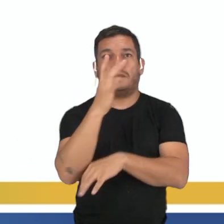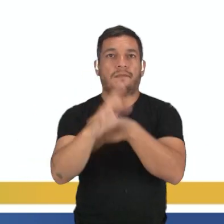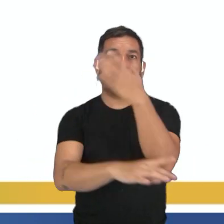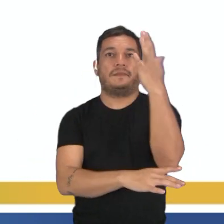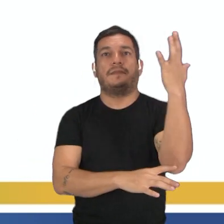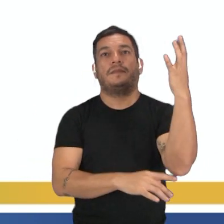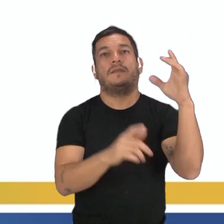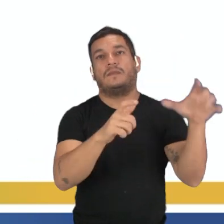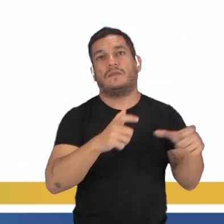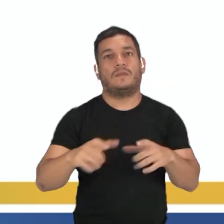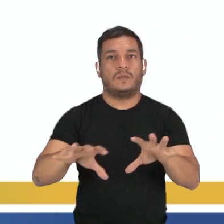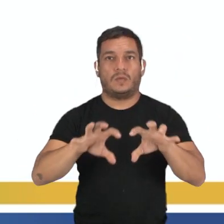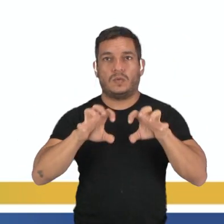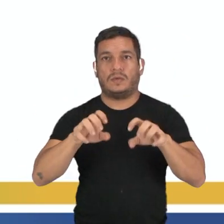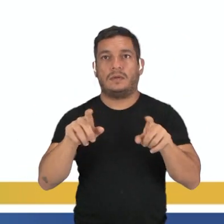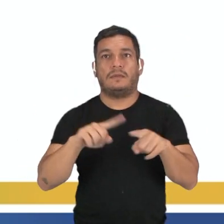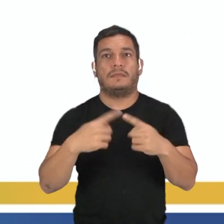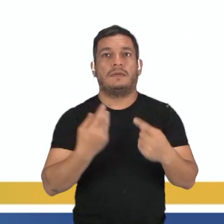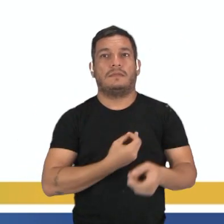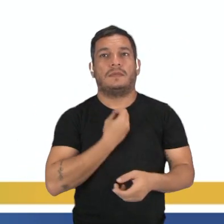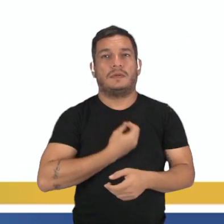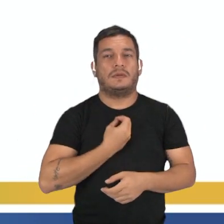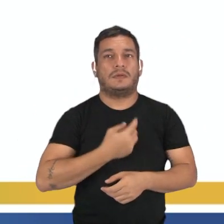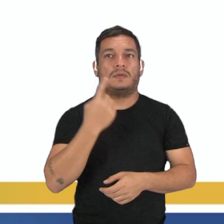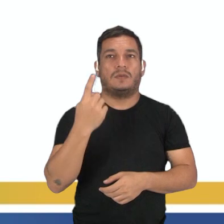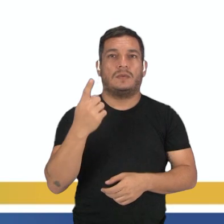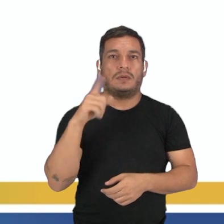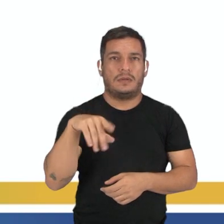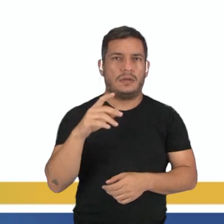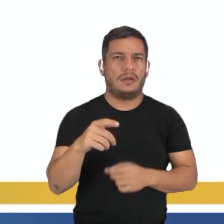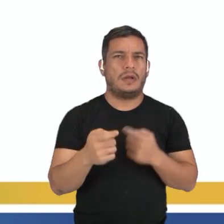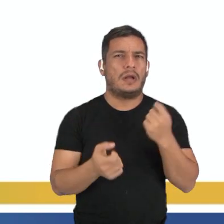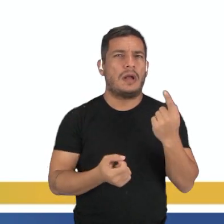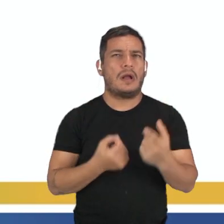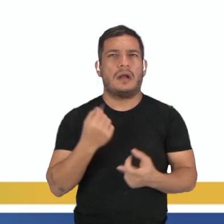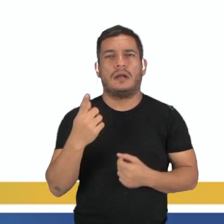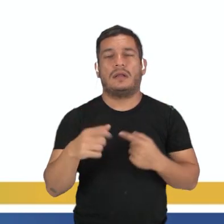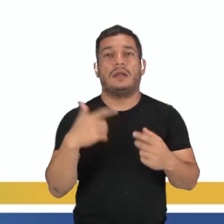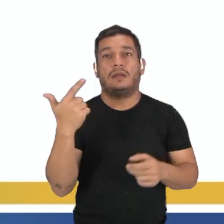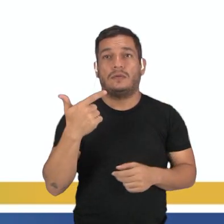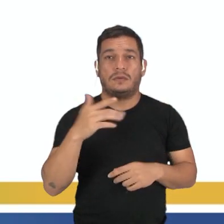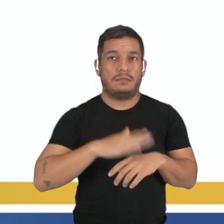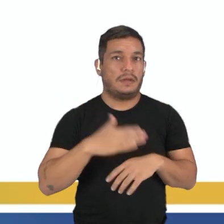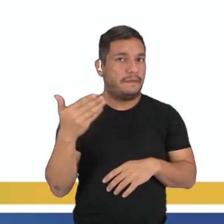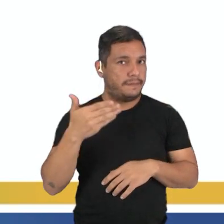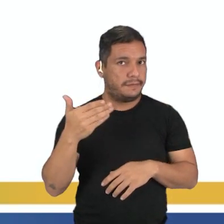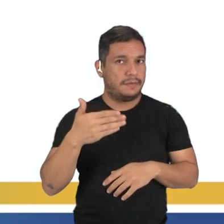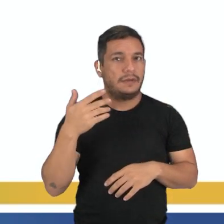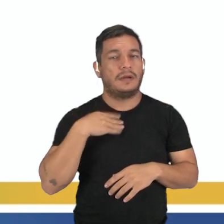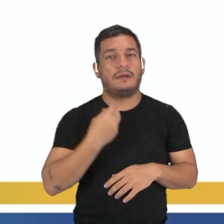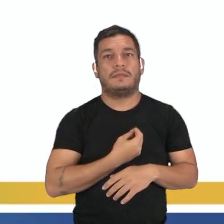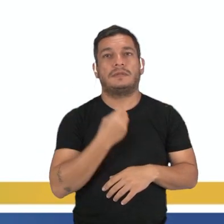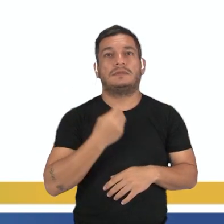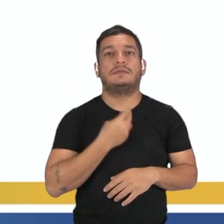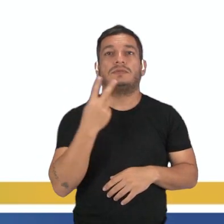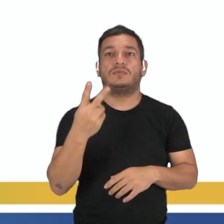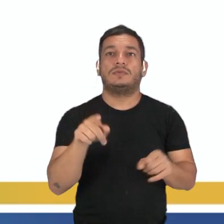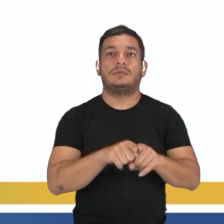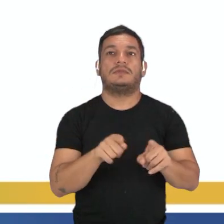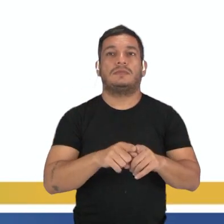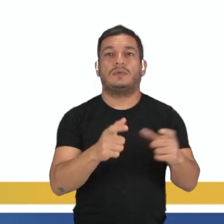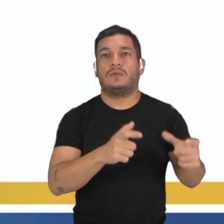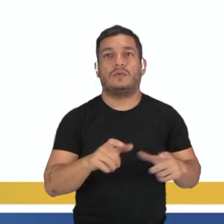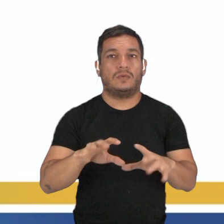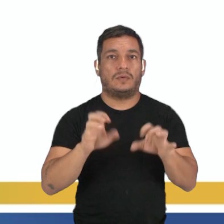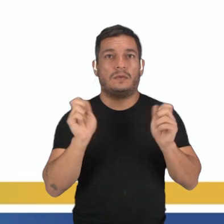as matas. Em ambientes secos, porém, a presença do 1 torna-se rara, enquanto a de 2 é mais frequente. E a presença de 2 também em